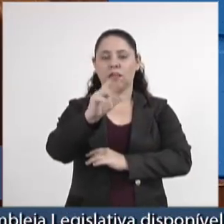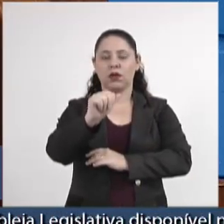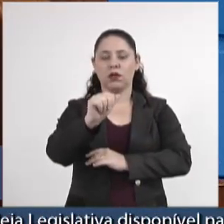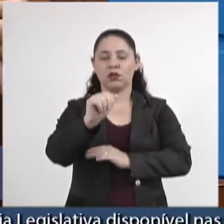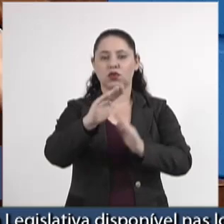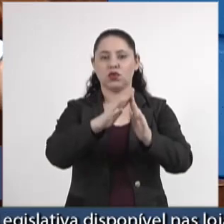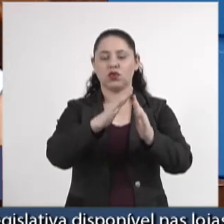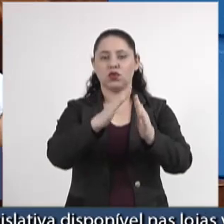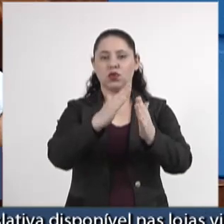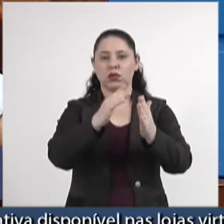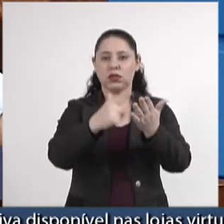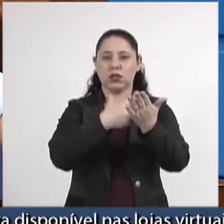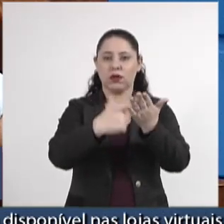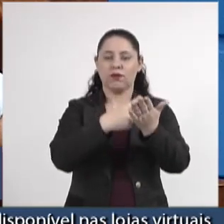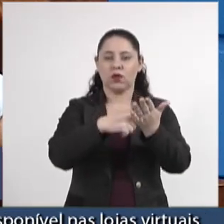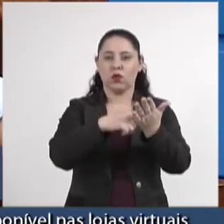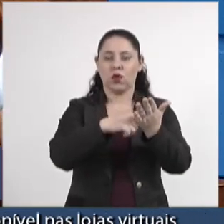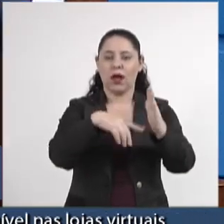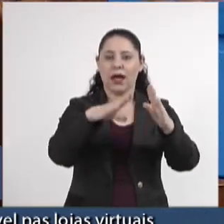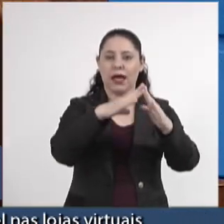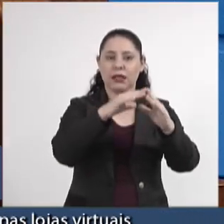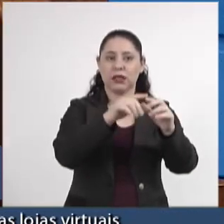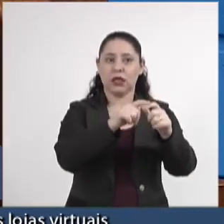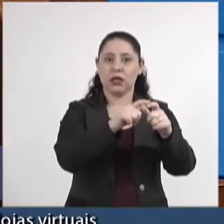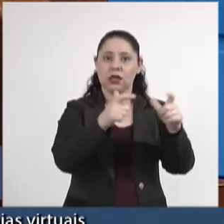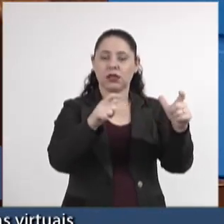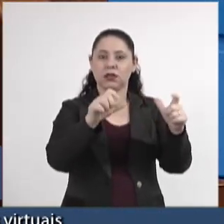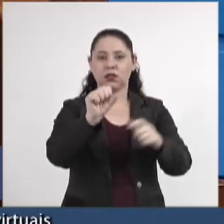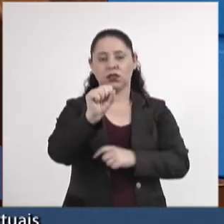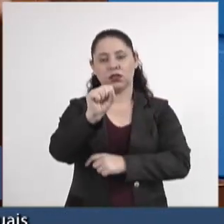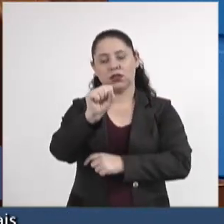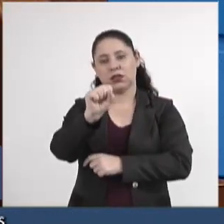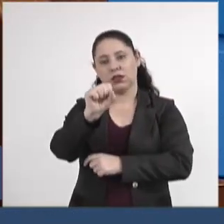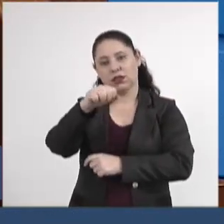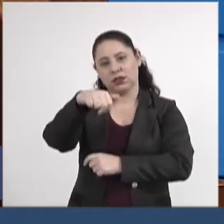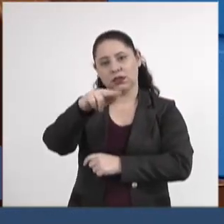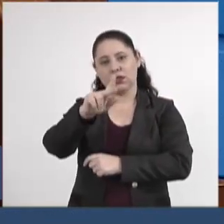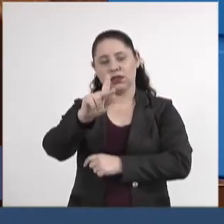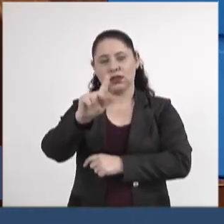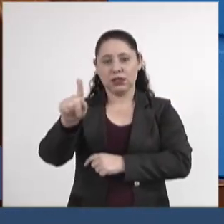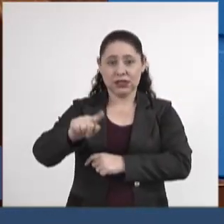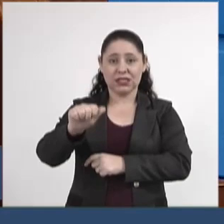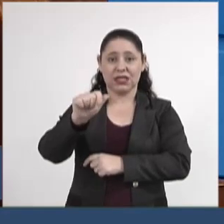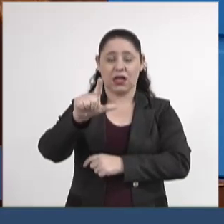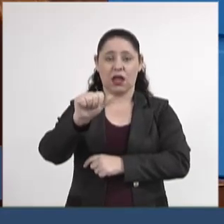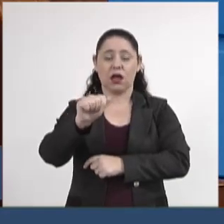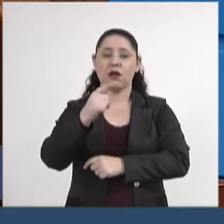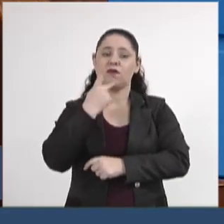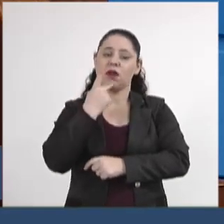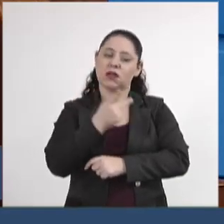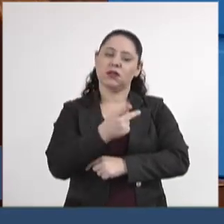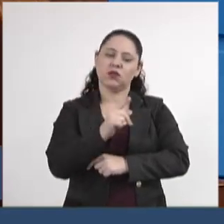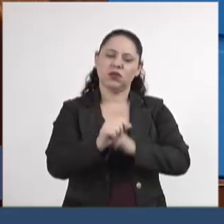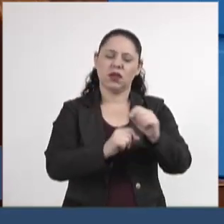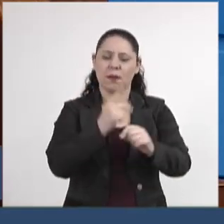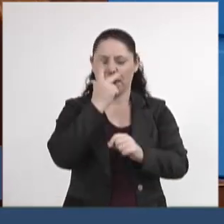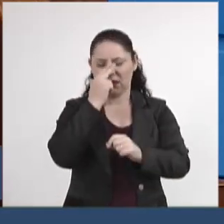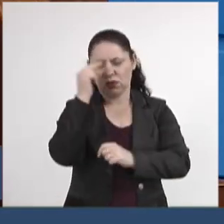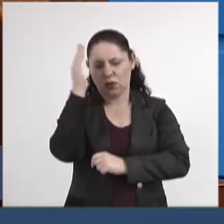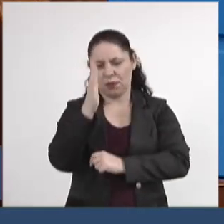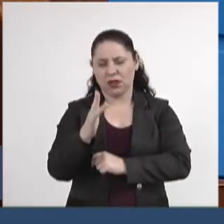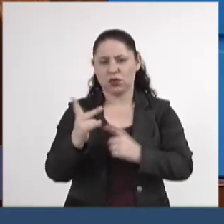Grande e Senzala, ele quis passar uma ideia de que o Brasil era uma